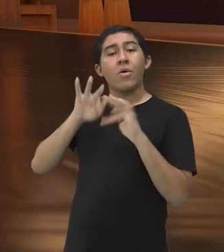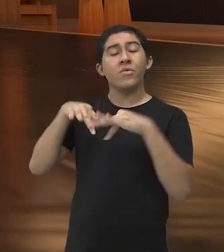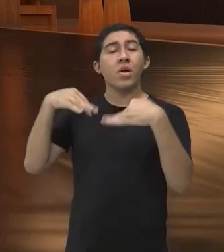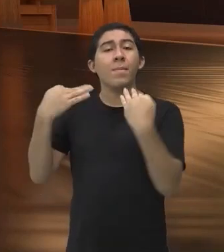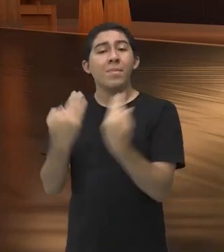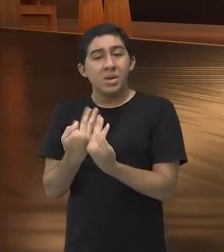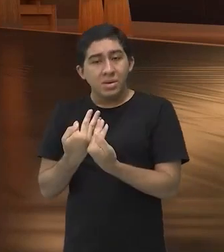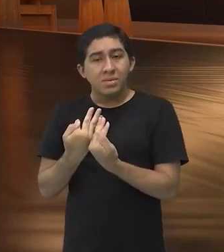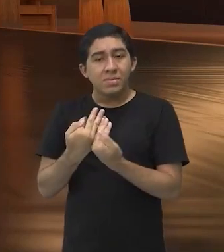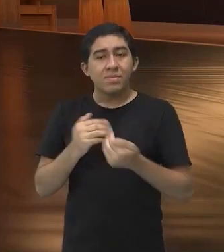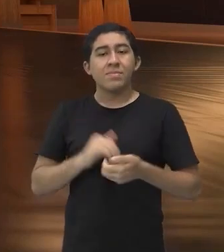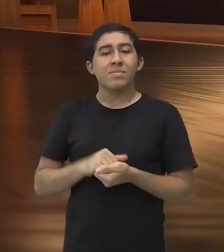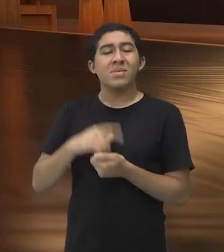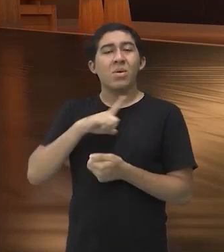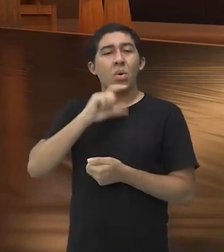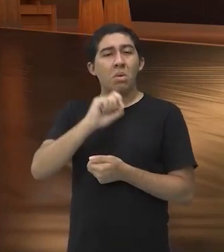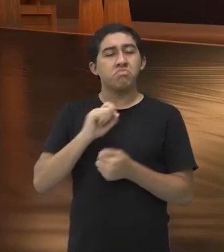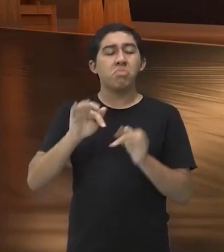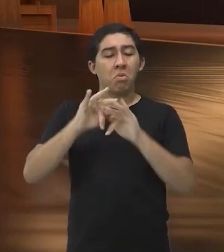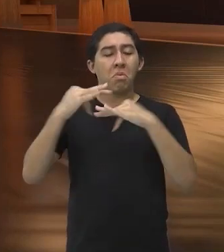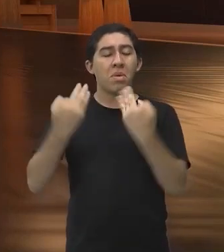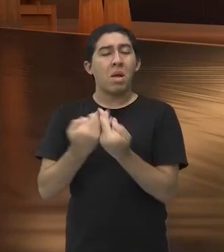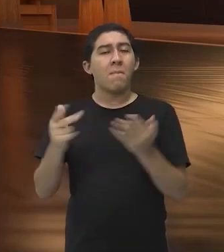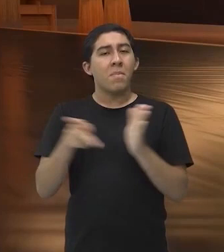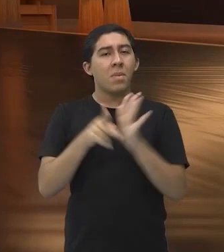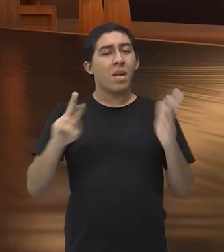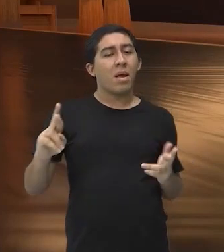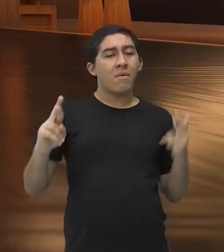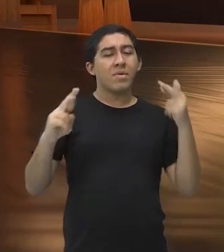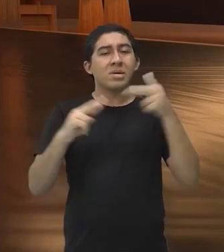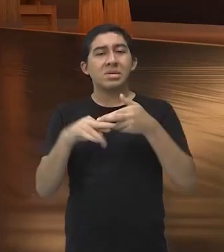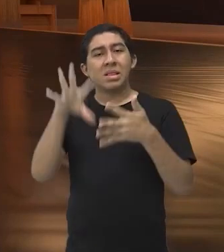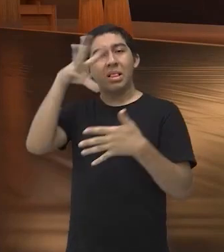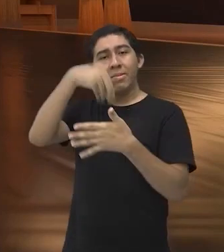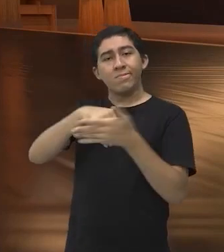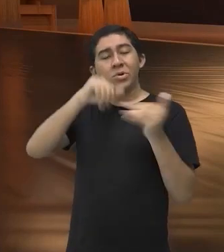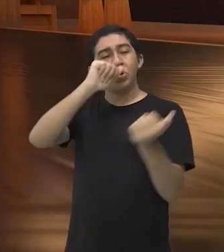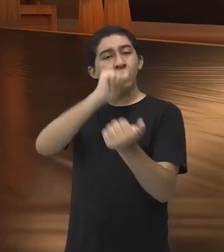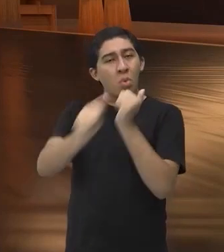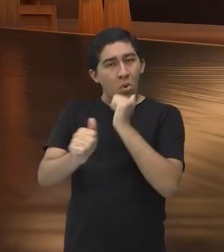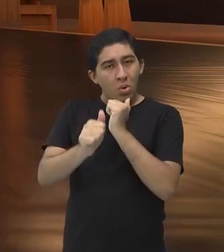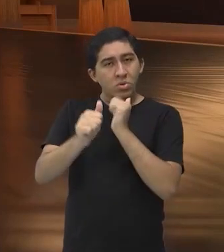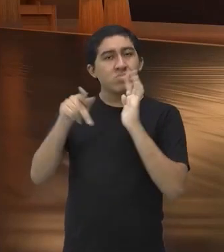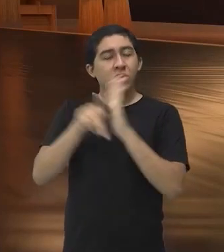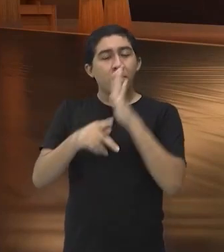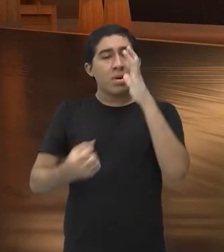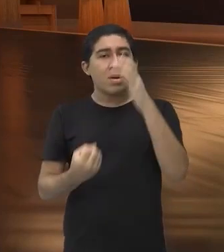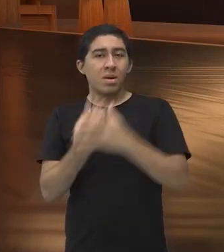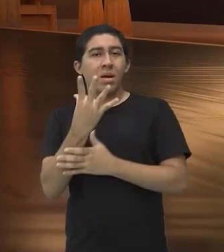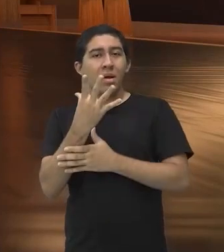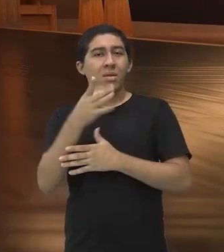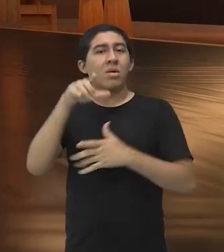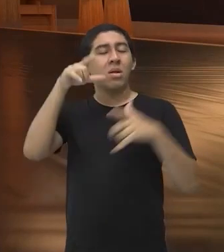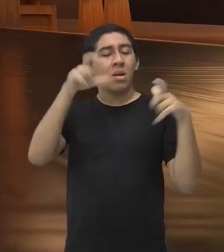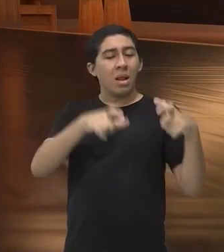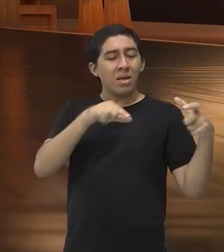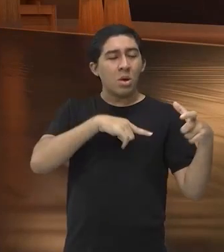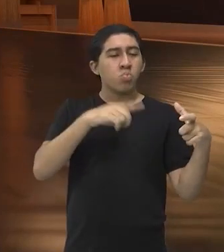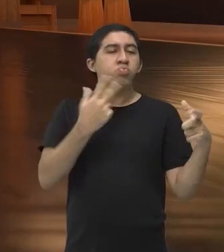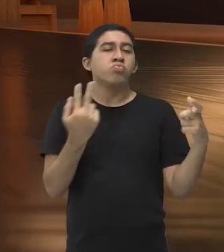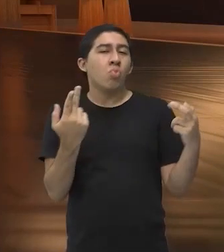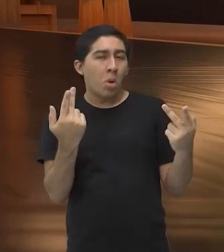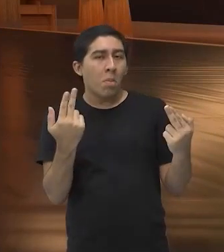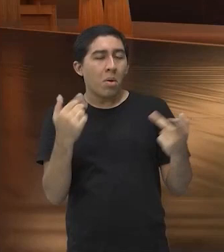aqui, ele se torna ali uma família referência dentro desse esporte, dessa modalidade criado lá pelo irmão